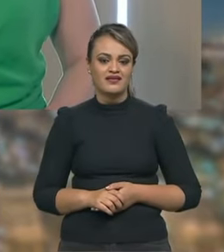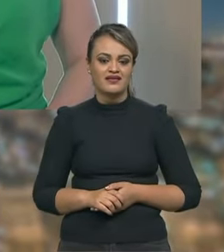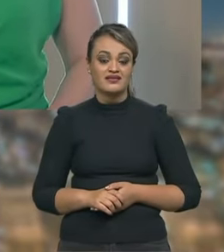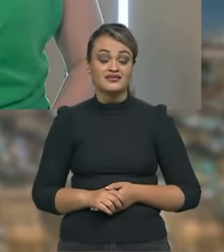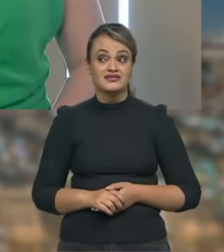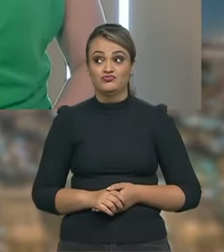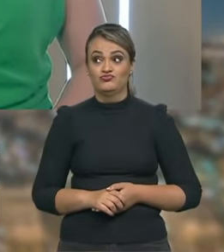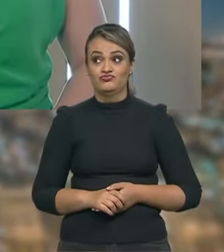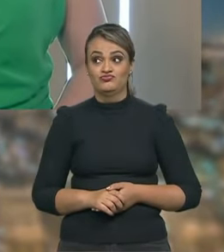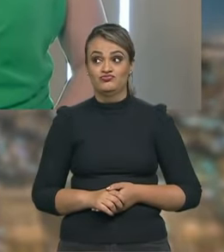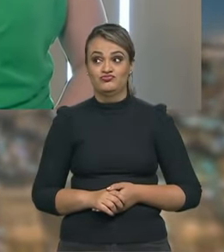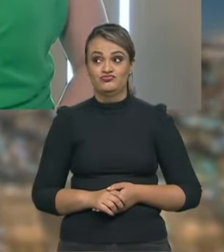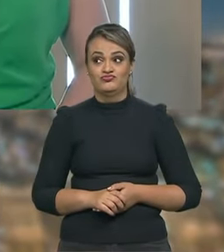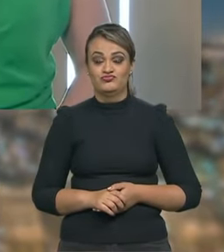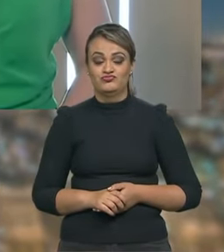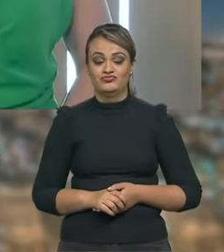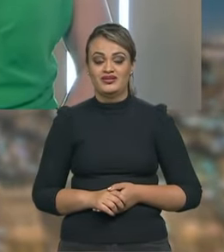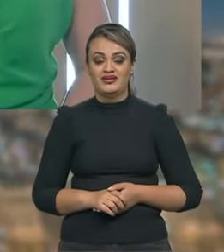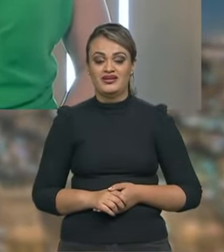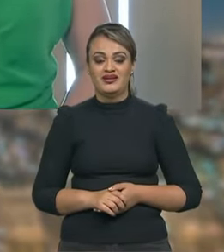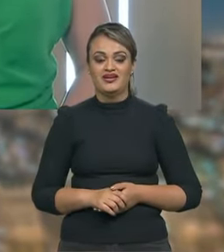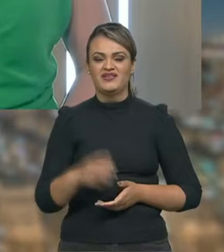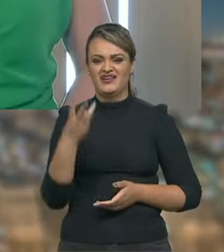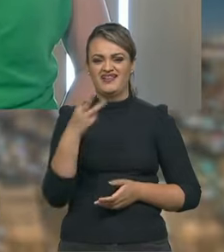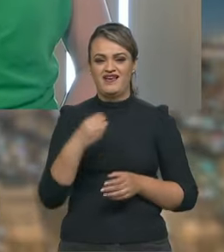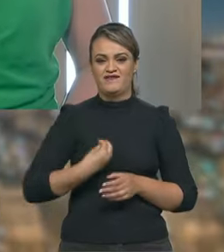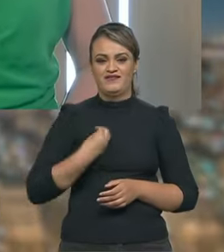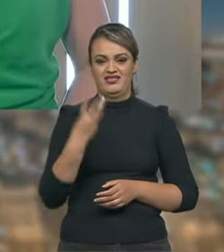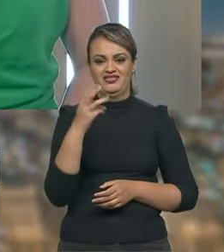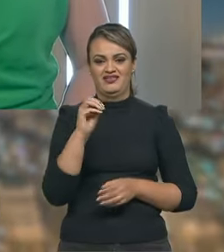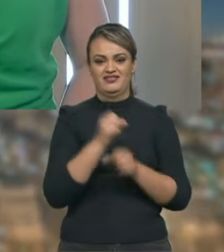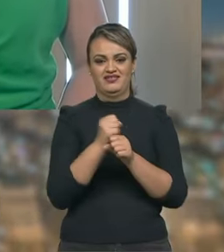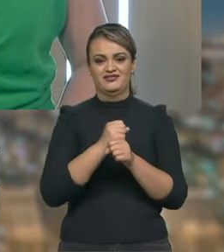poxa queria ter pelo menos uns 30 anos pela frente